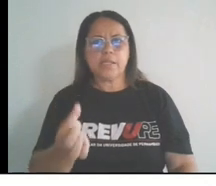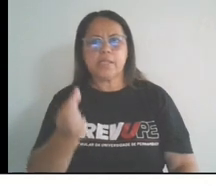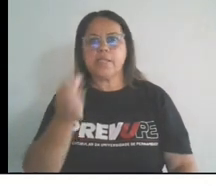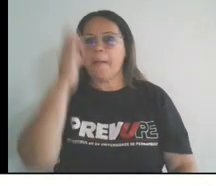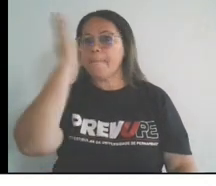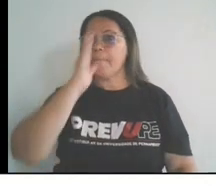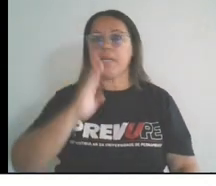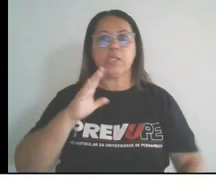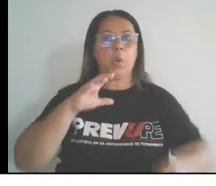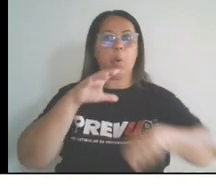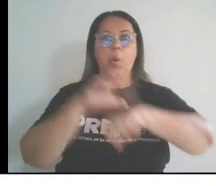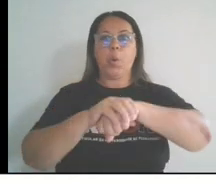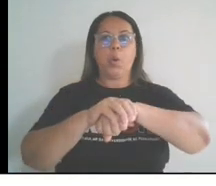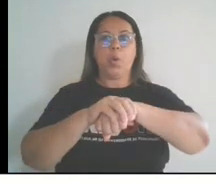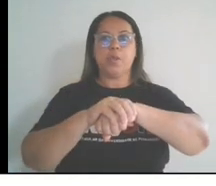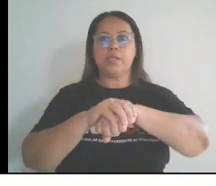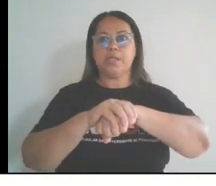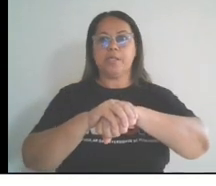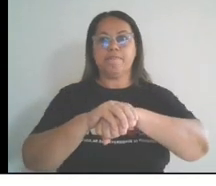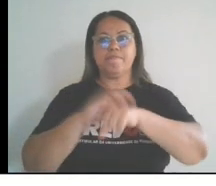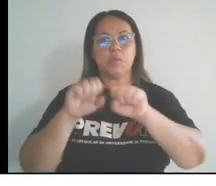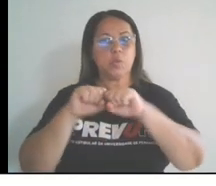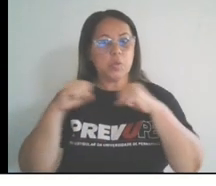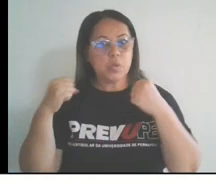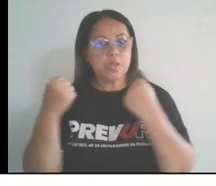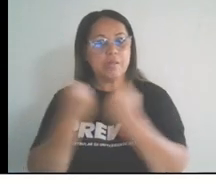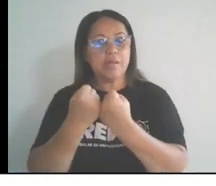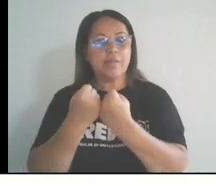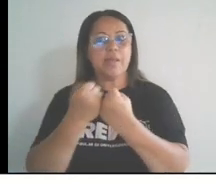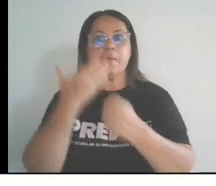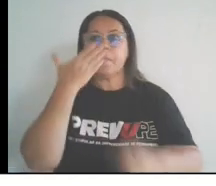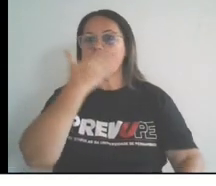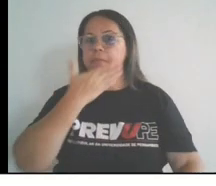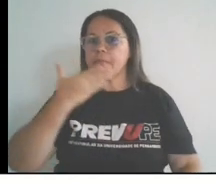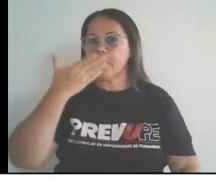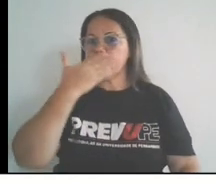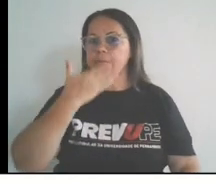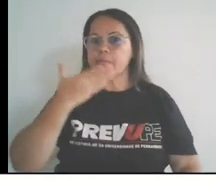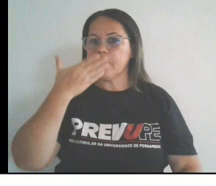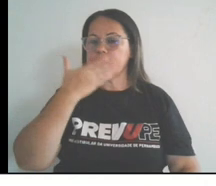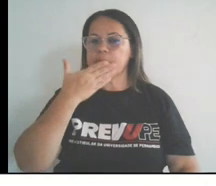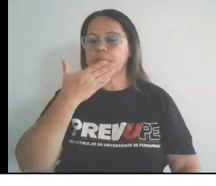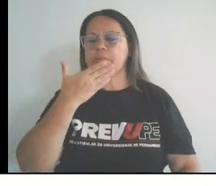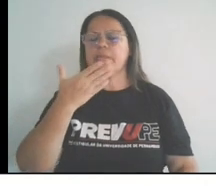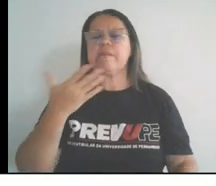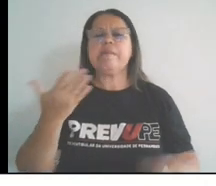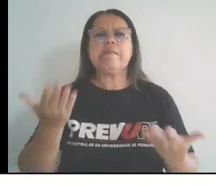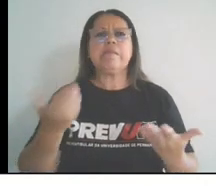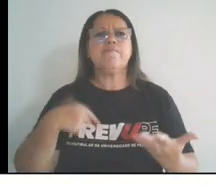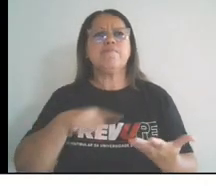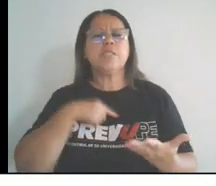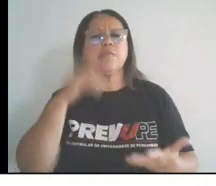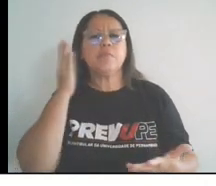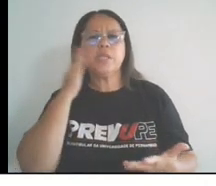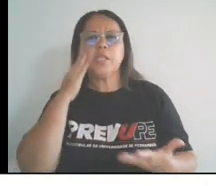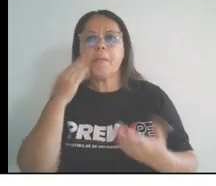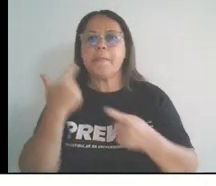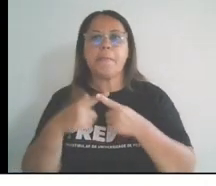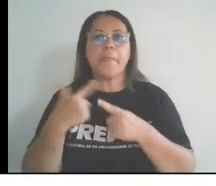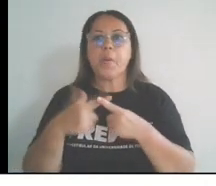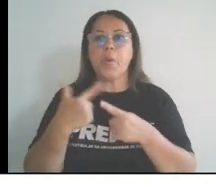Sociedade Açucareira. Nós vamos entender por que a decisão de